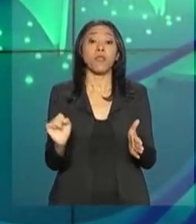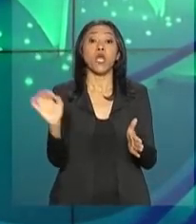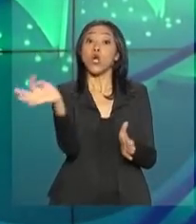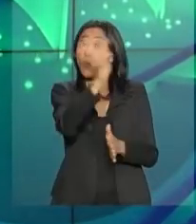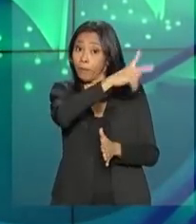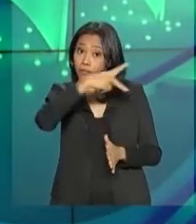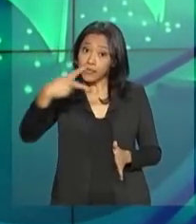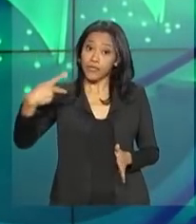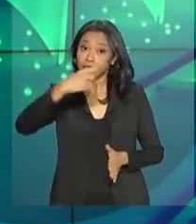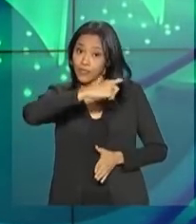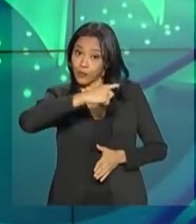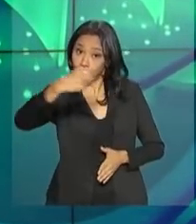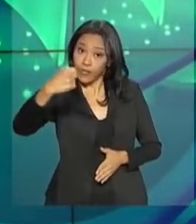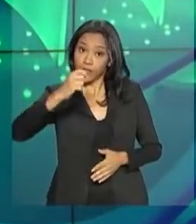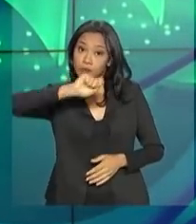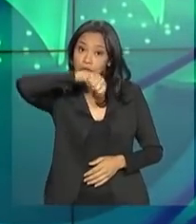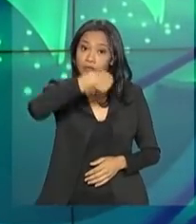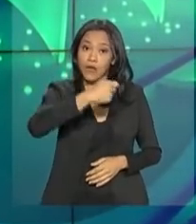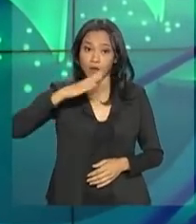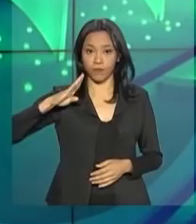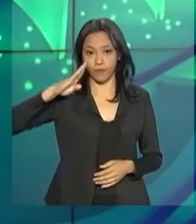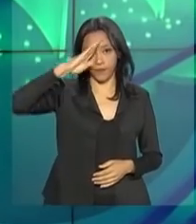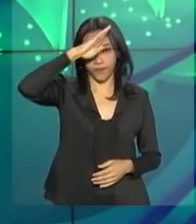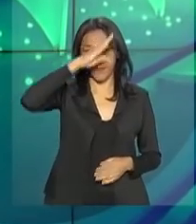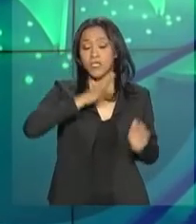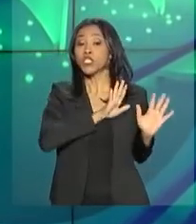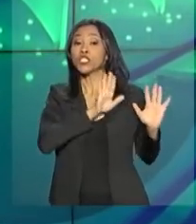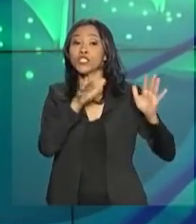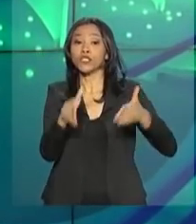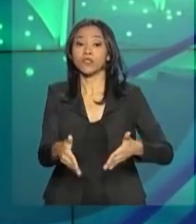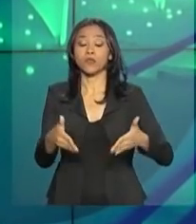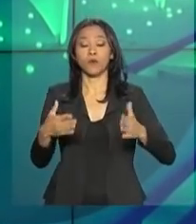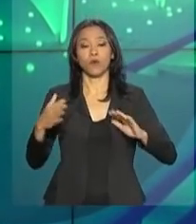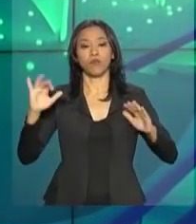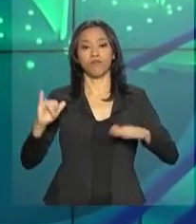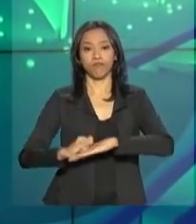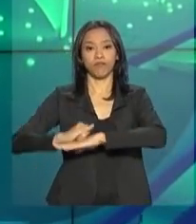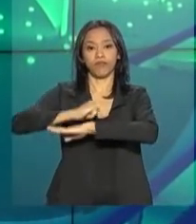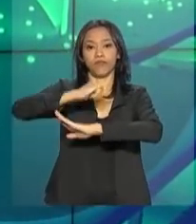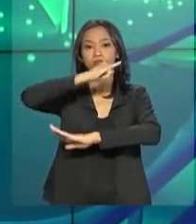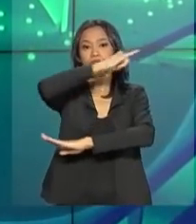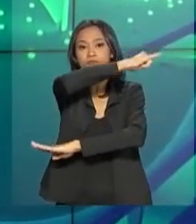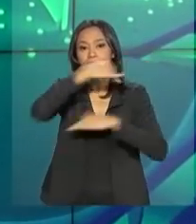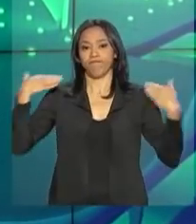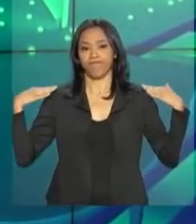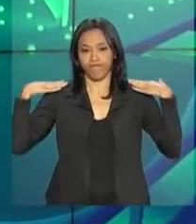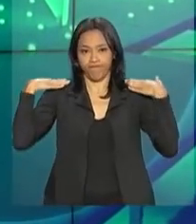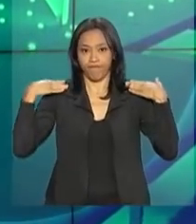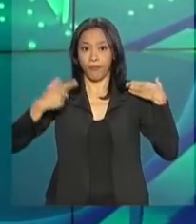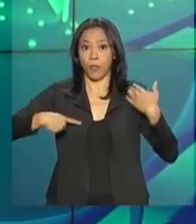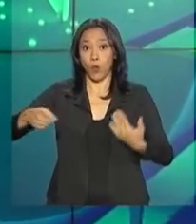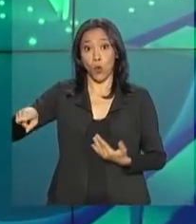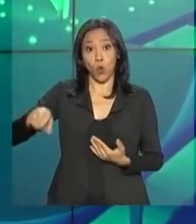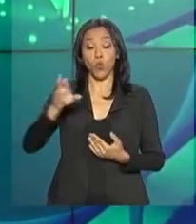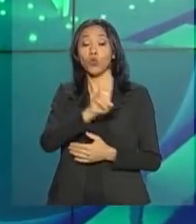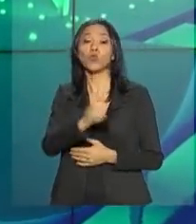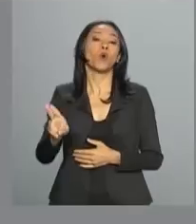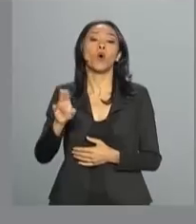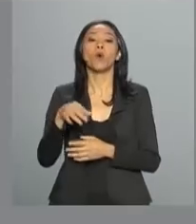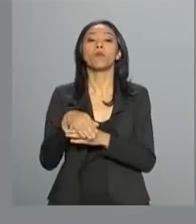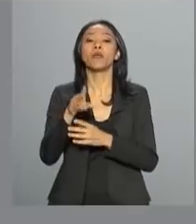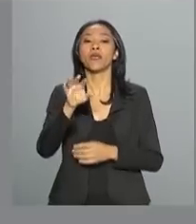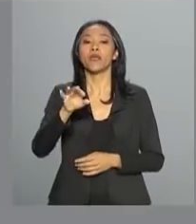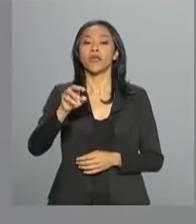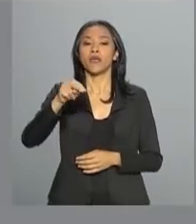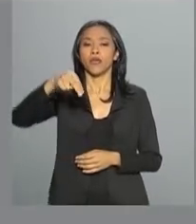Jair Bolsonaro, chegou cedo na sede da aeronáutica em Brasília, para um café da manhã com o comandante da pasta. O tenente brigadeiro,